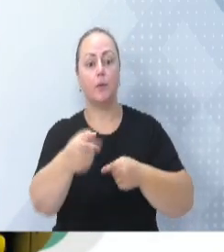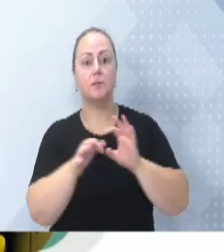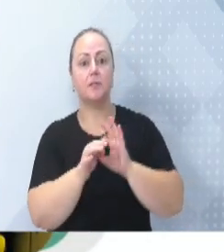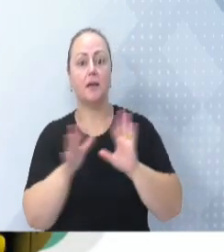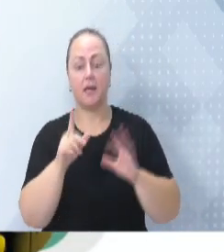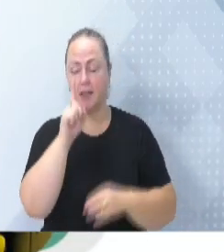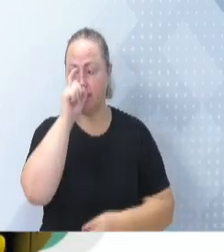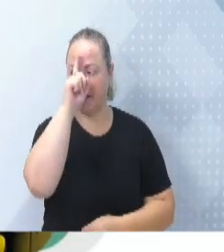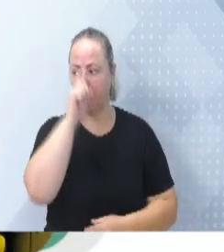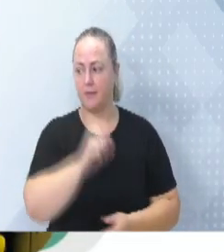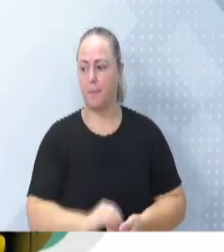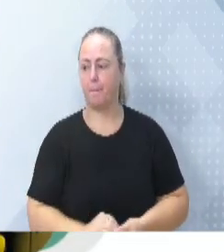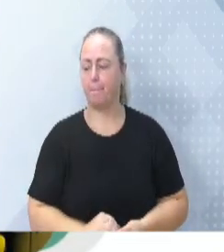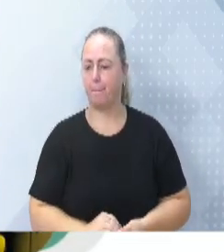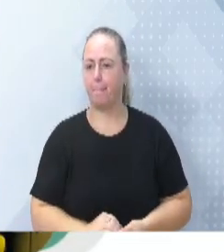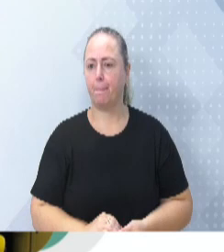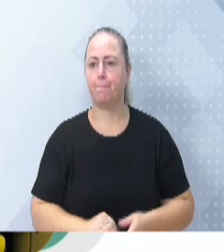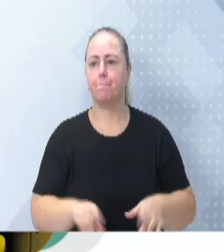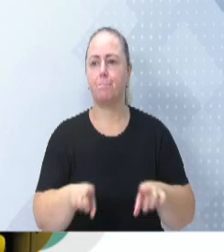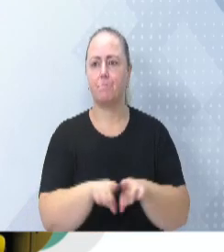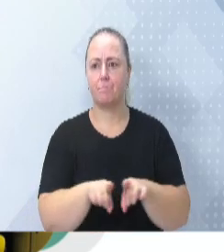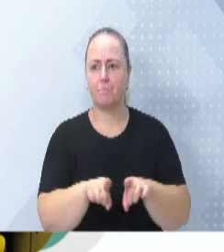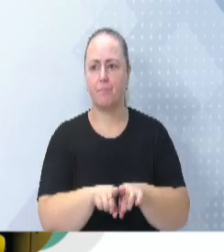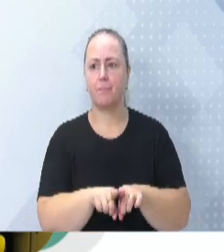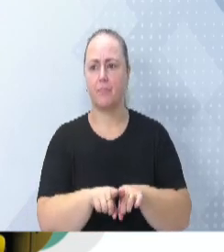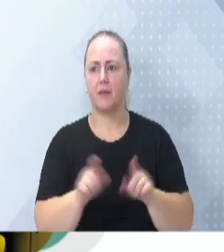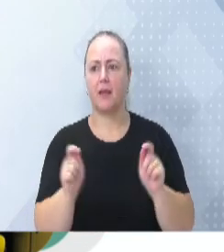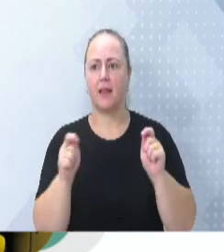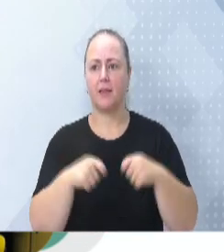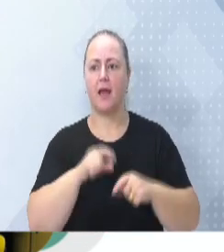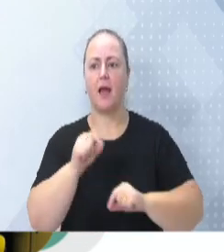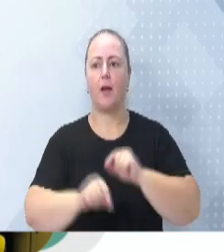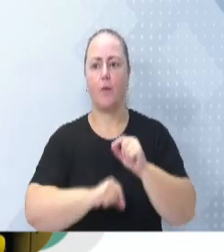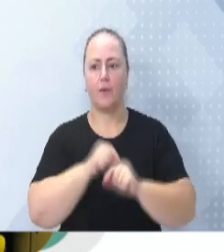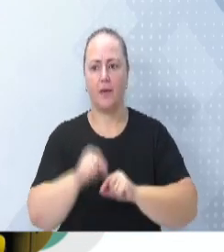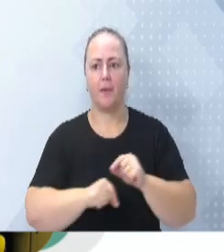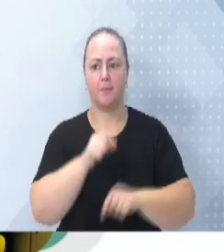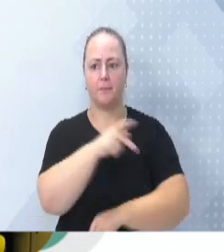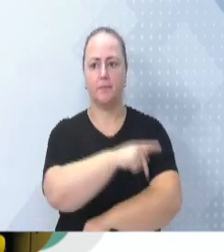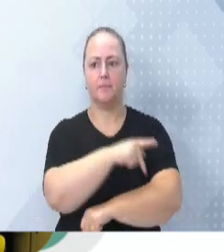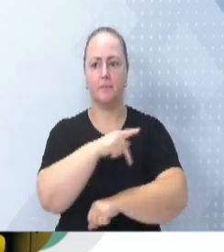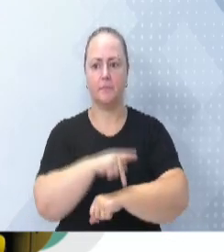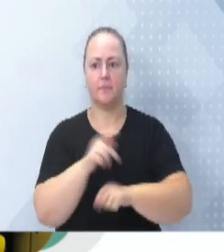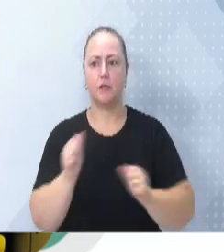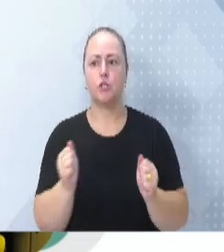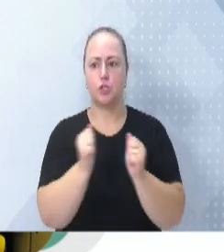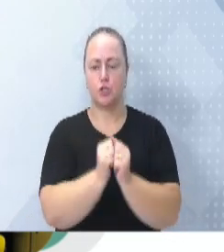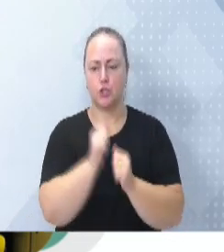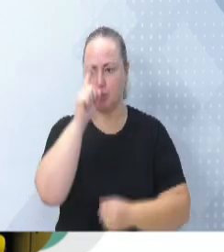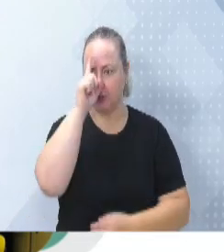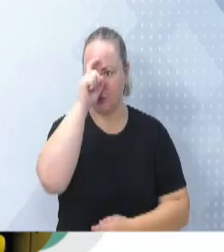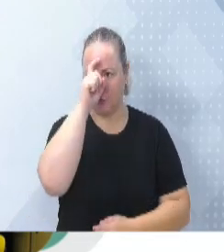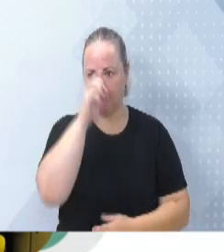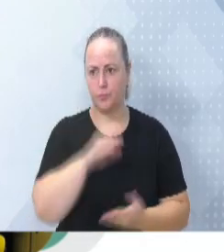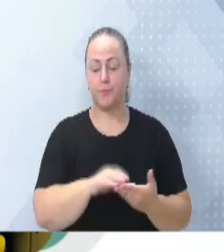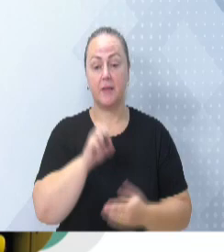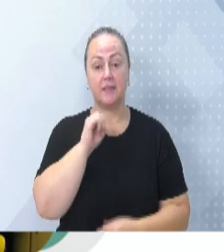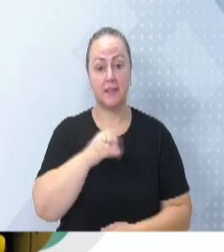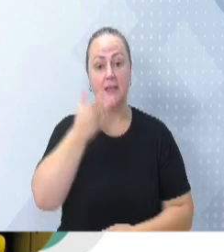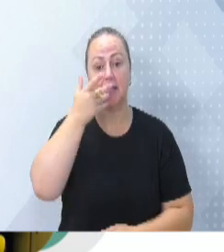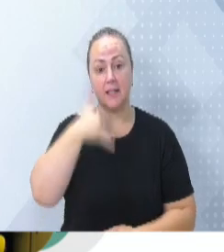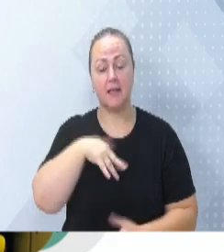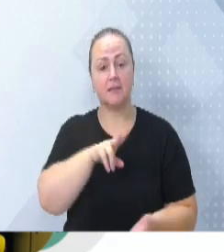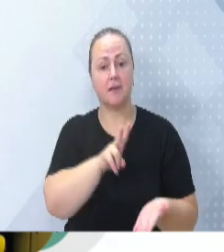Temos um programa de pedagogia hospitalar, que é o atendimento às crianças, junto ao município de Blumenau. Então, toda criança internada no setor de pediatria,